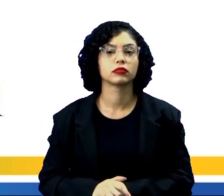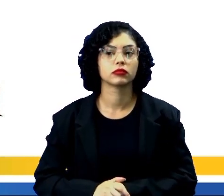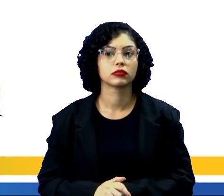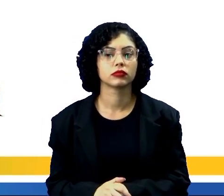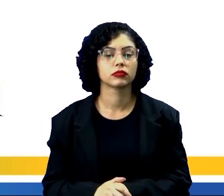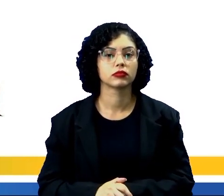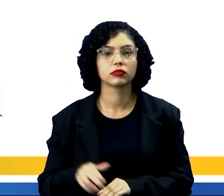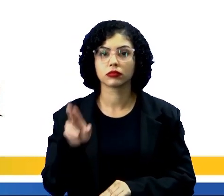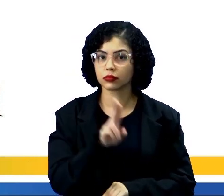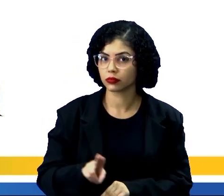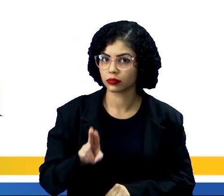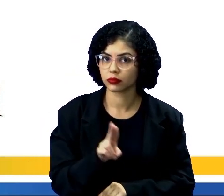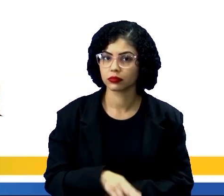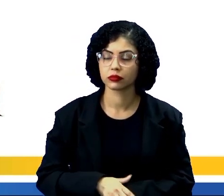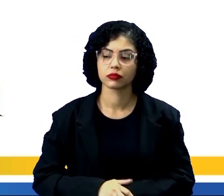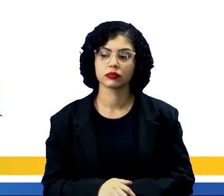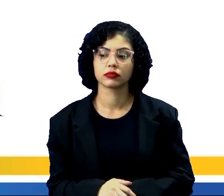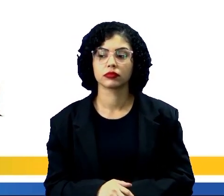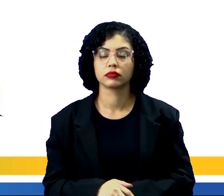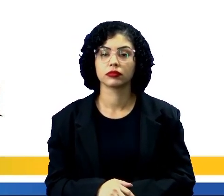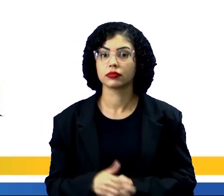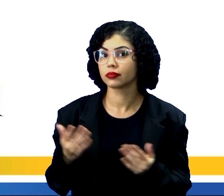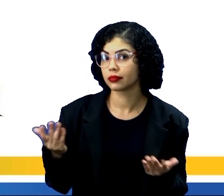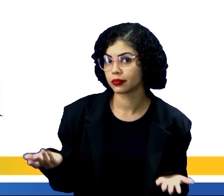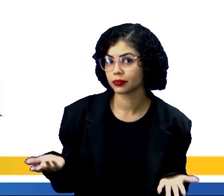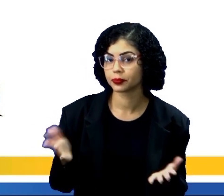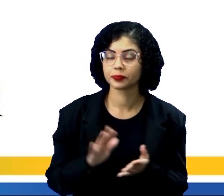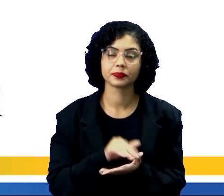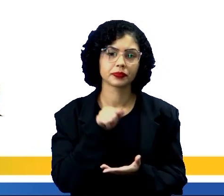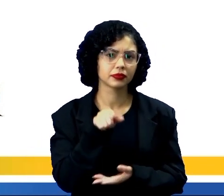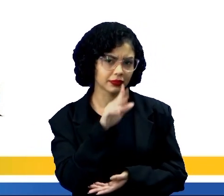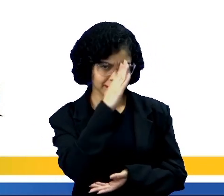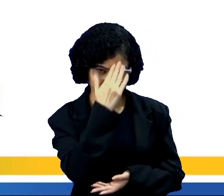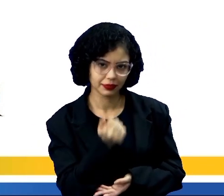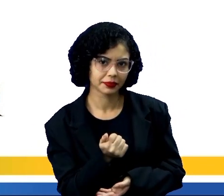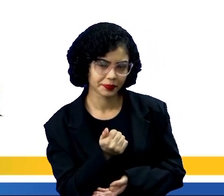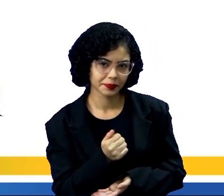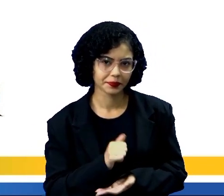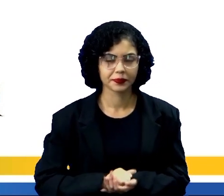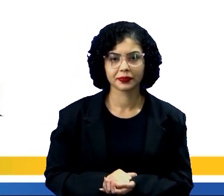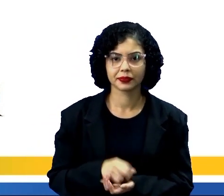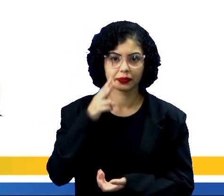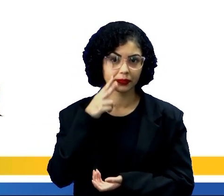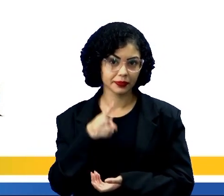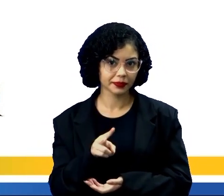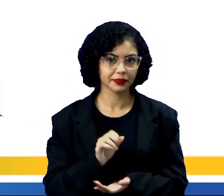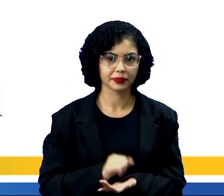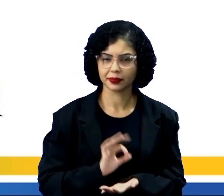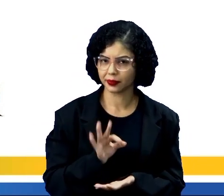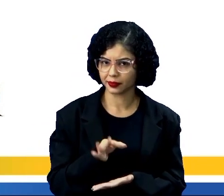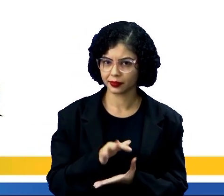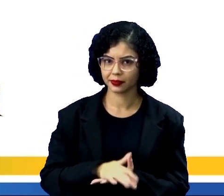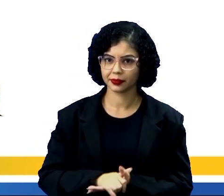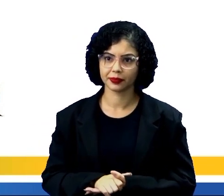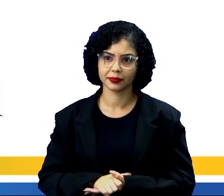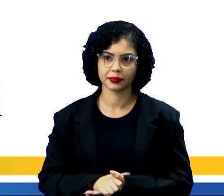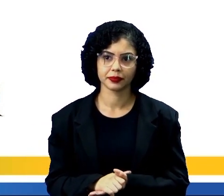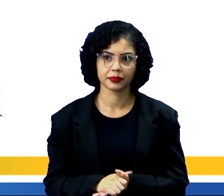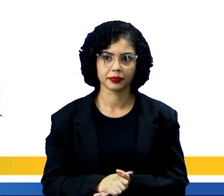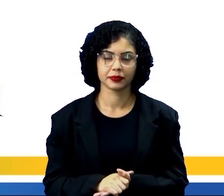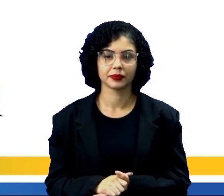transporte que eles utilizaram? Hum, você já sabe? Vamos ver se você acertou?